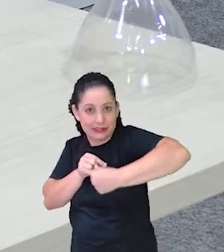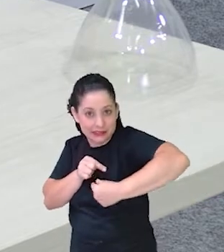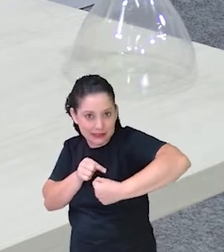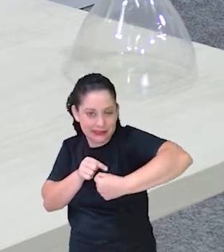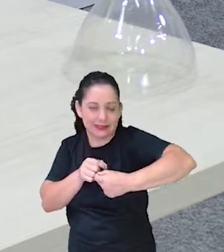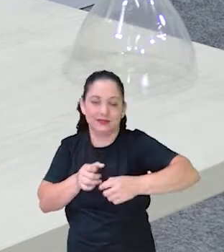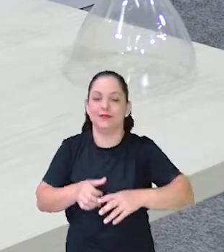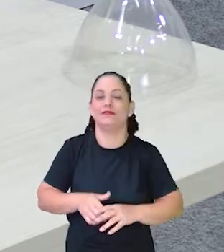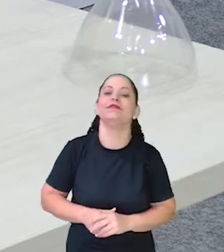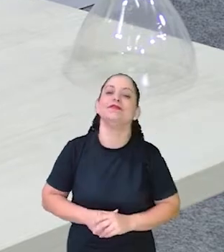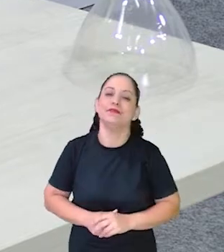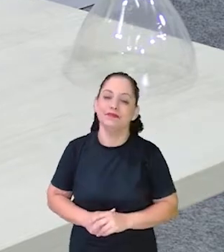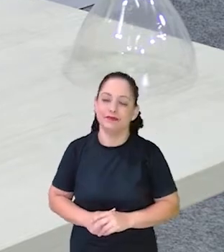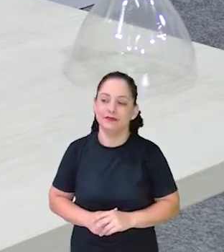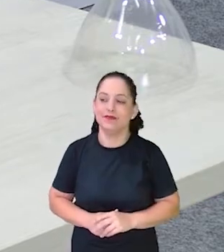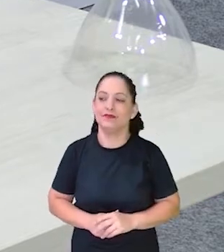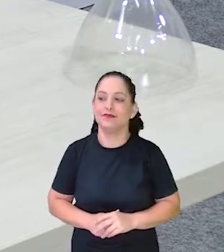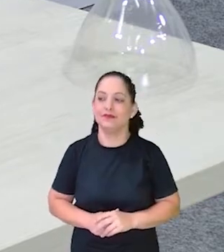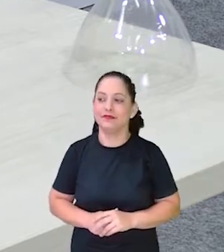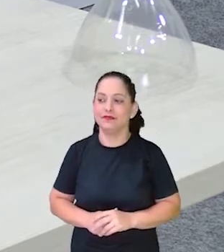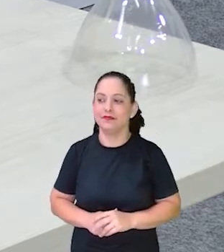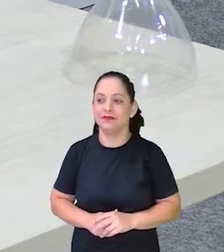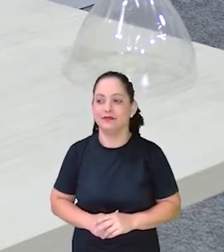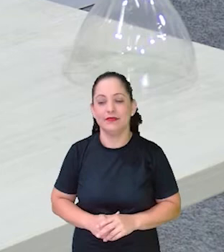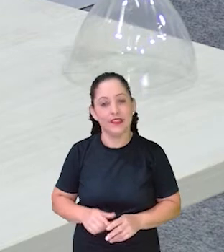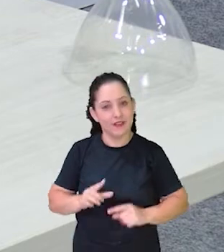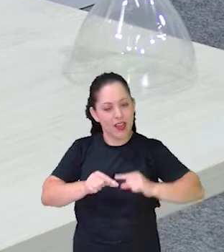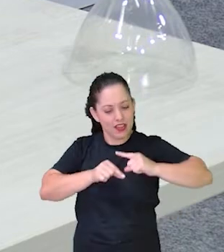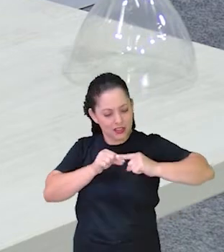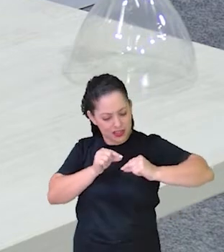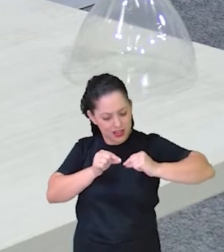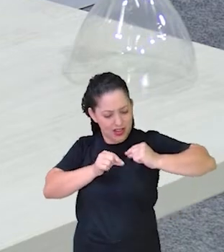um vinco Né? Como uma dobradura Ó